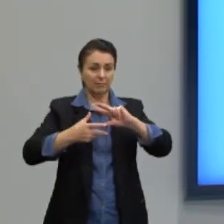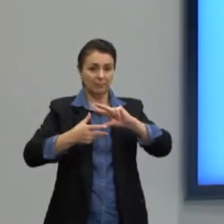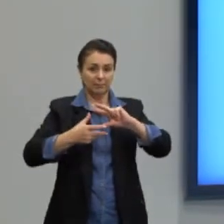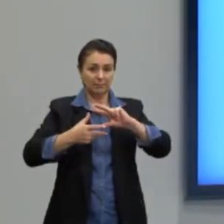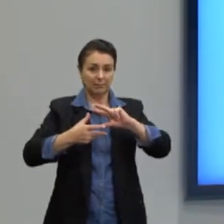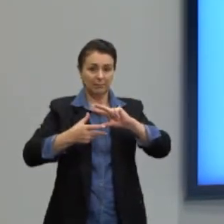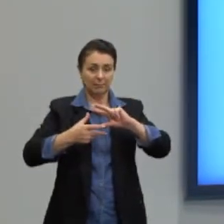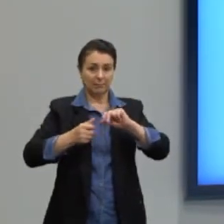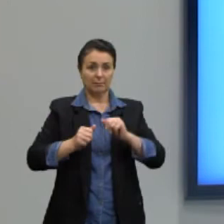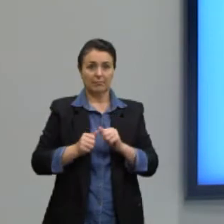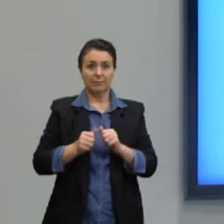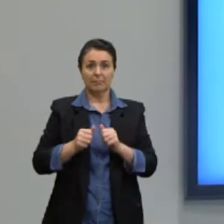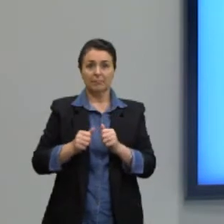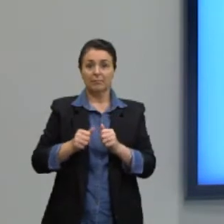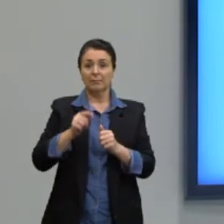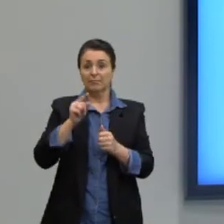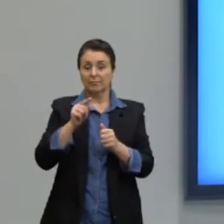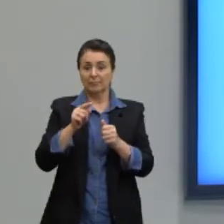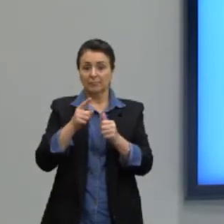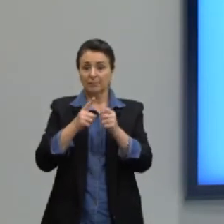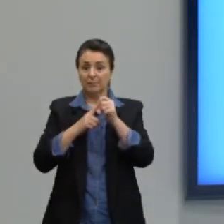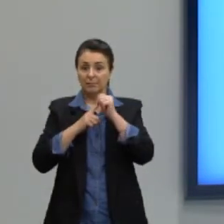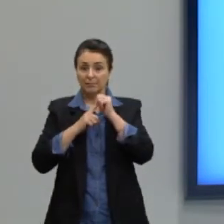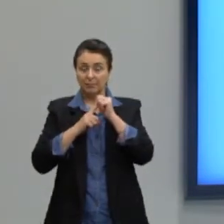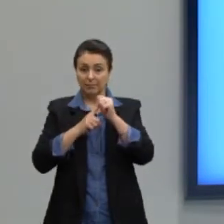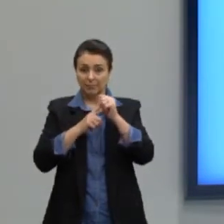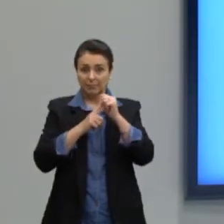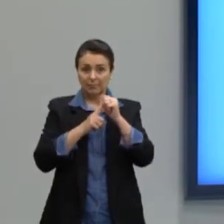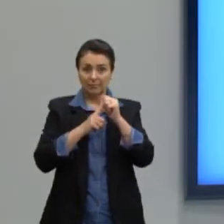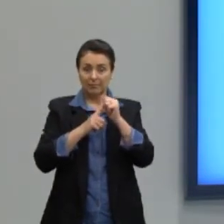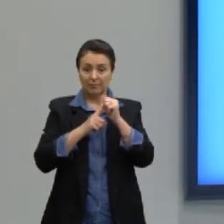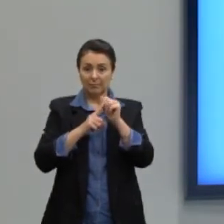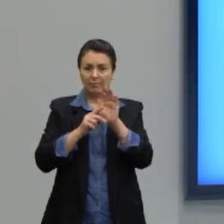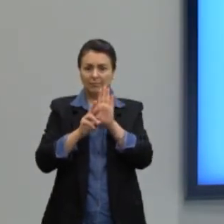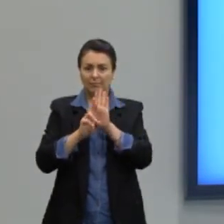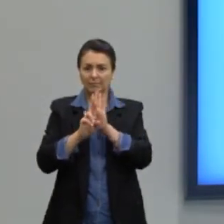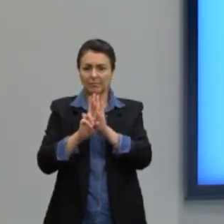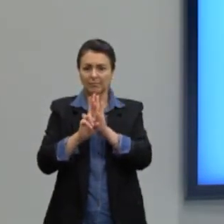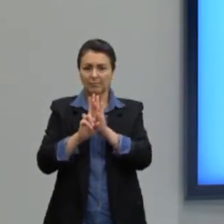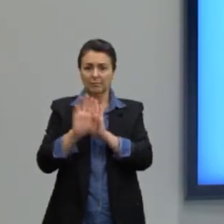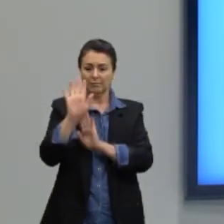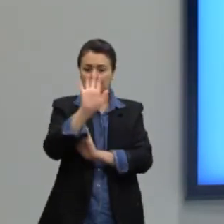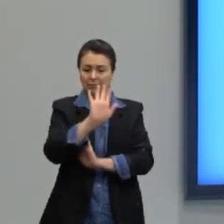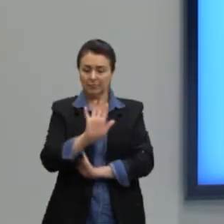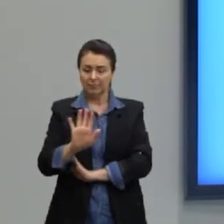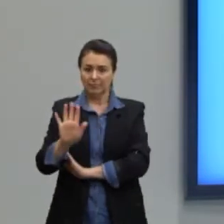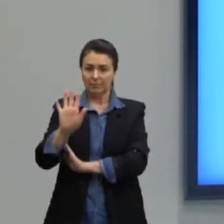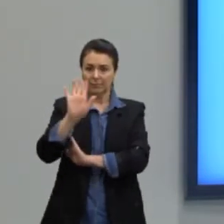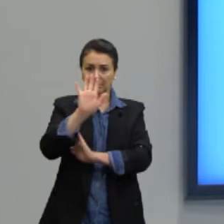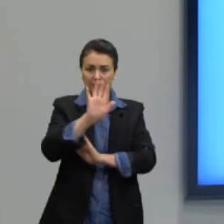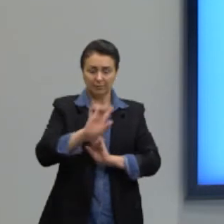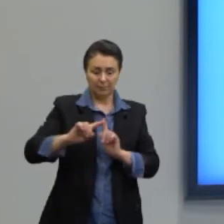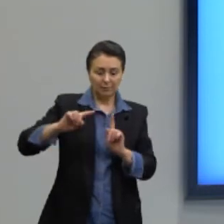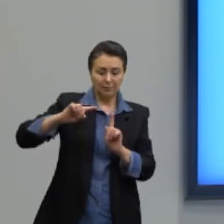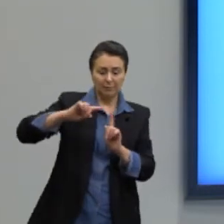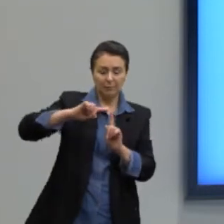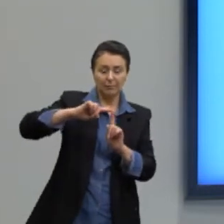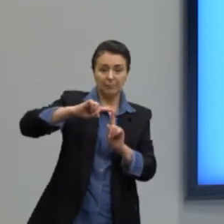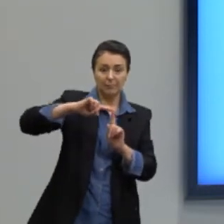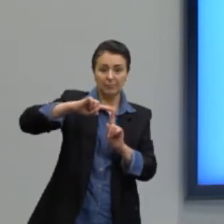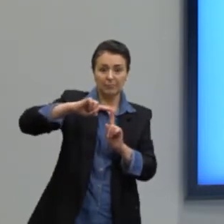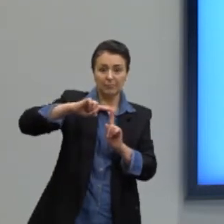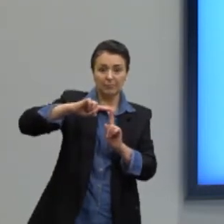poliedro, representando a sua face, as arestas e o vértice,